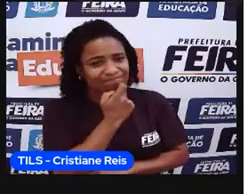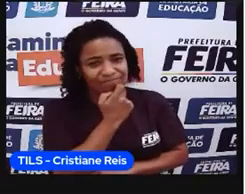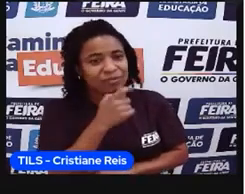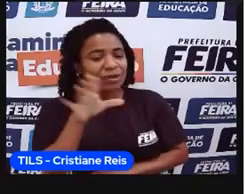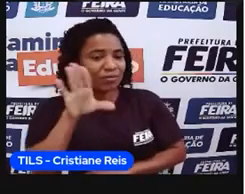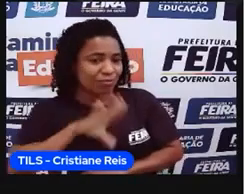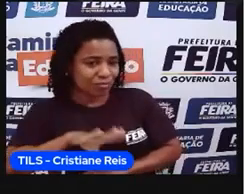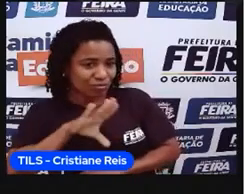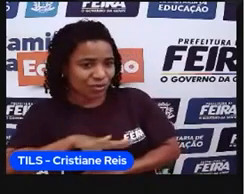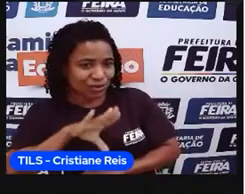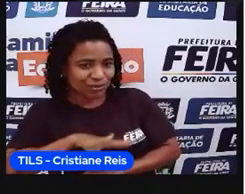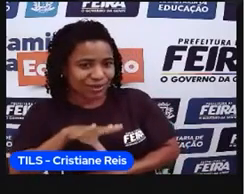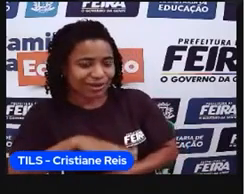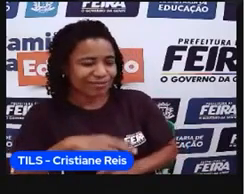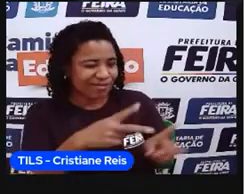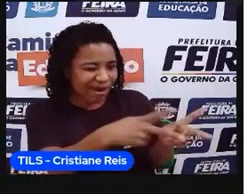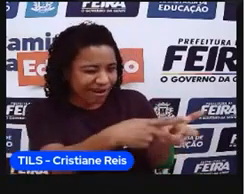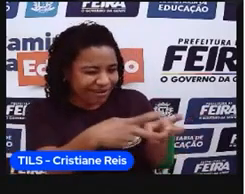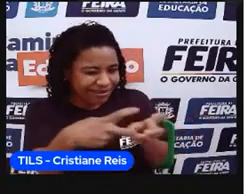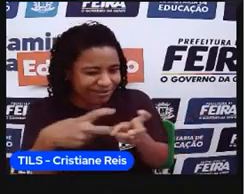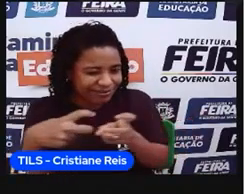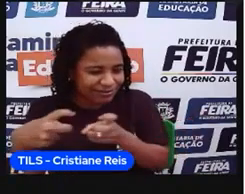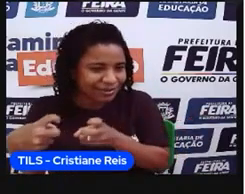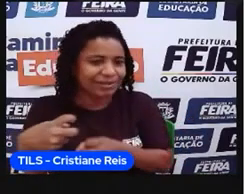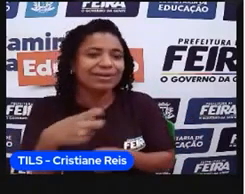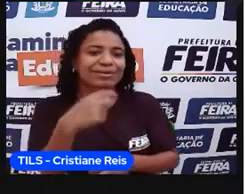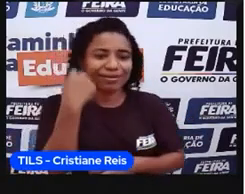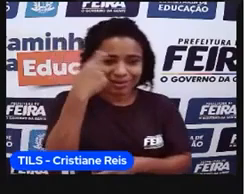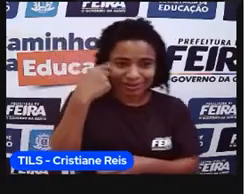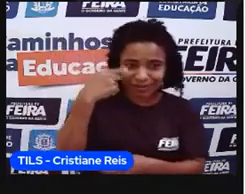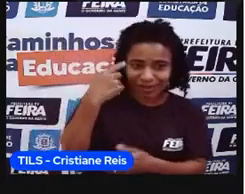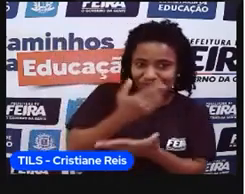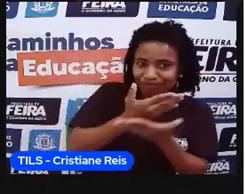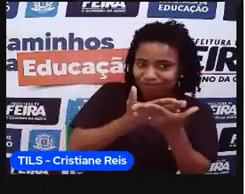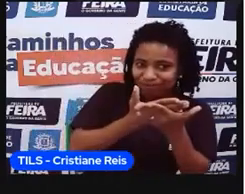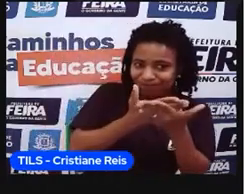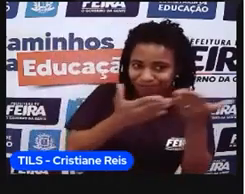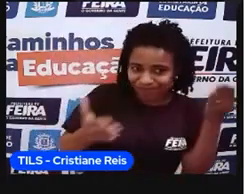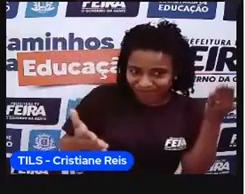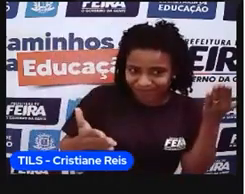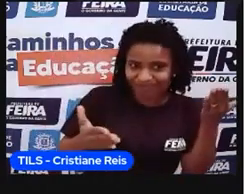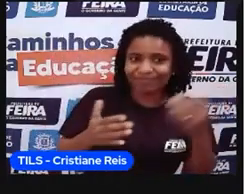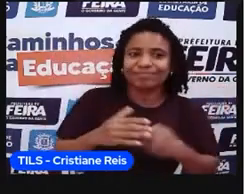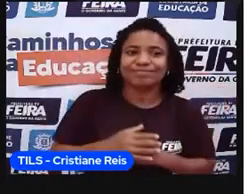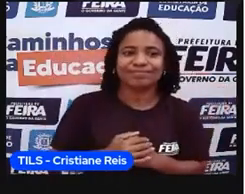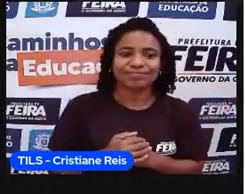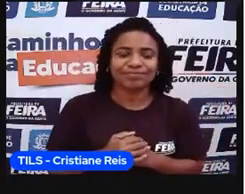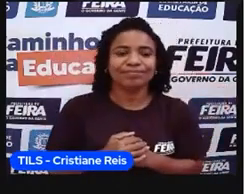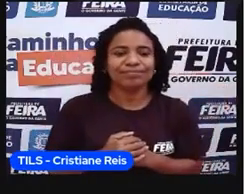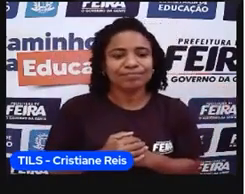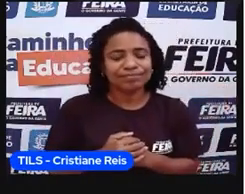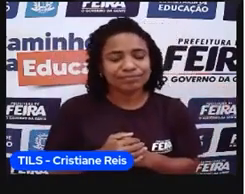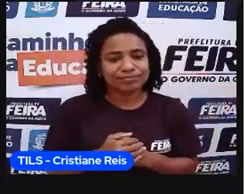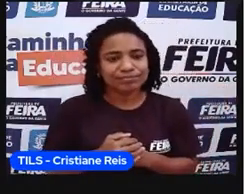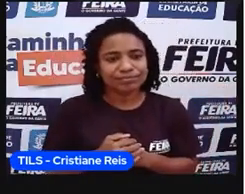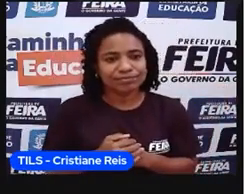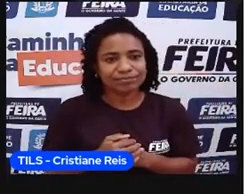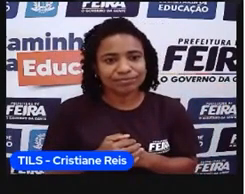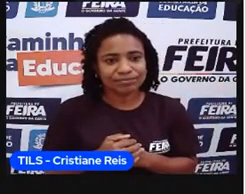Espanha acabou cedendo isso aí num processo, né, bem detalhado, assim, da união entre esses dois povos.